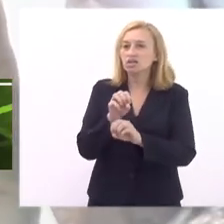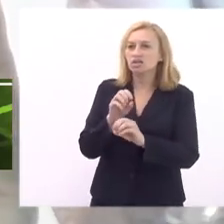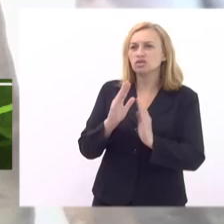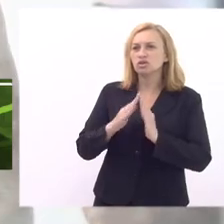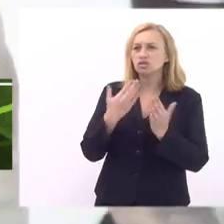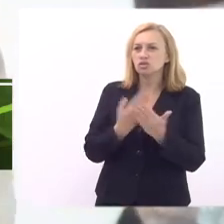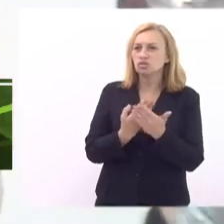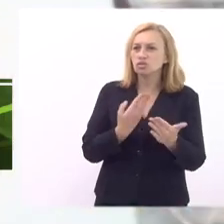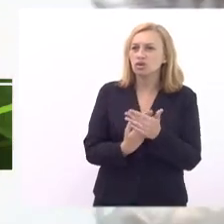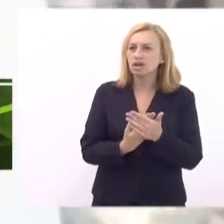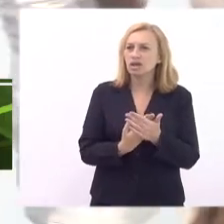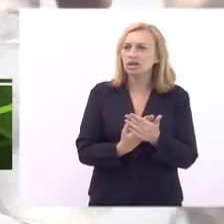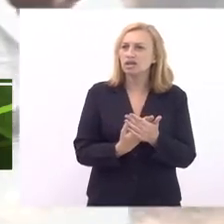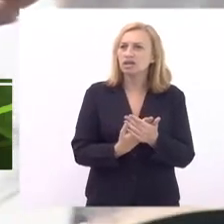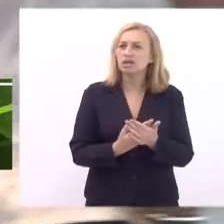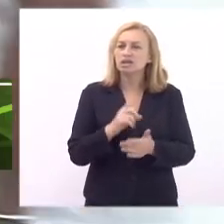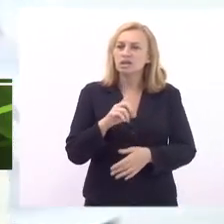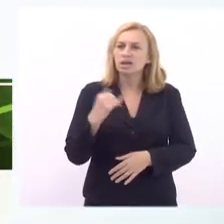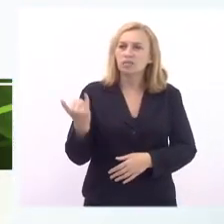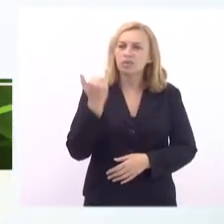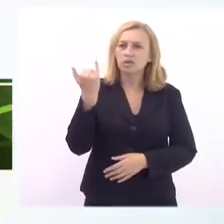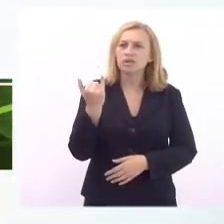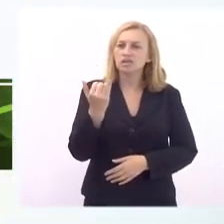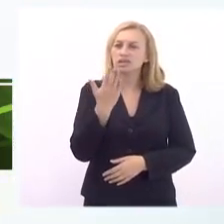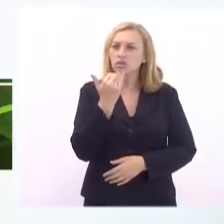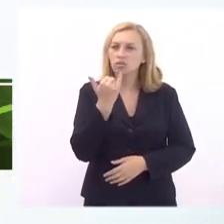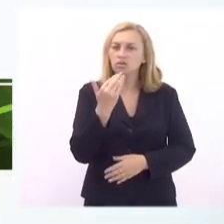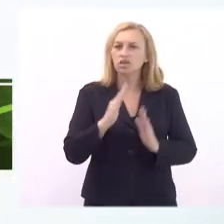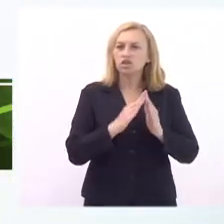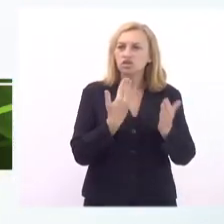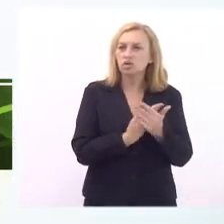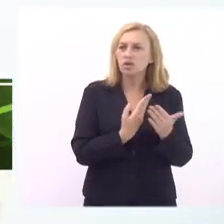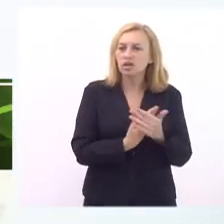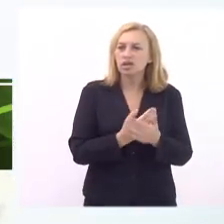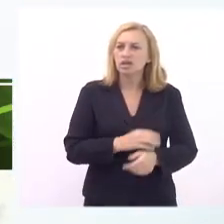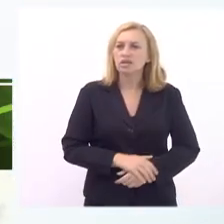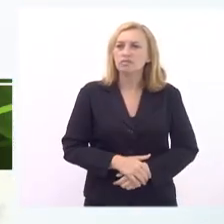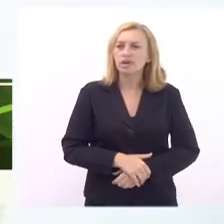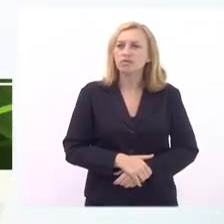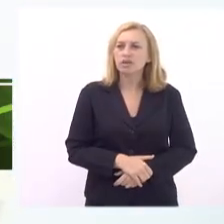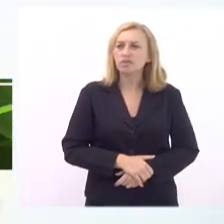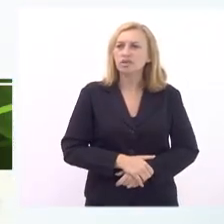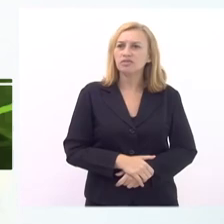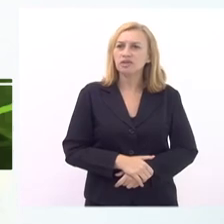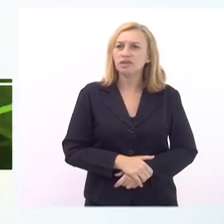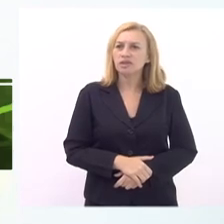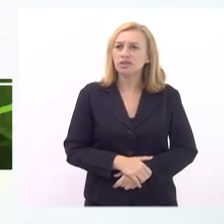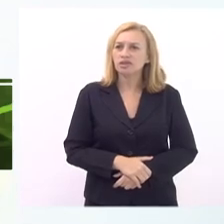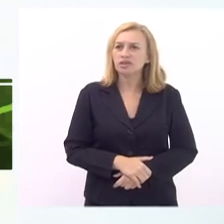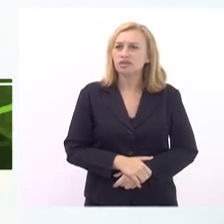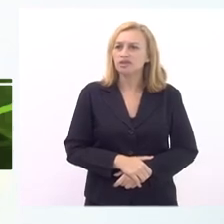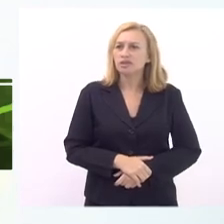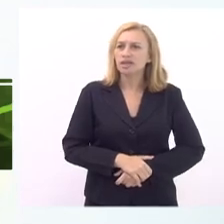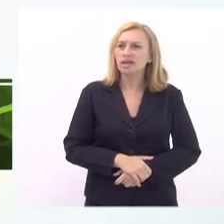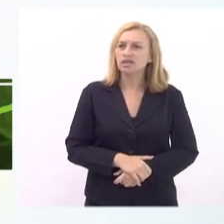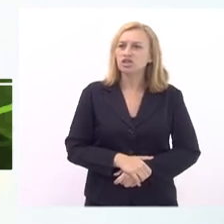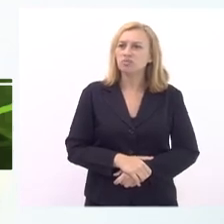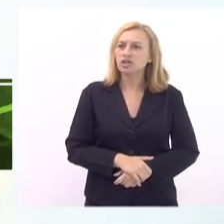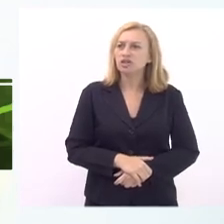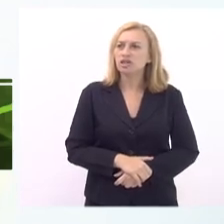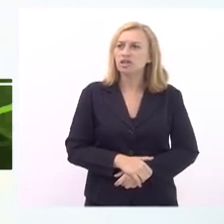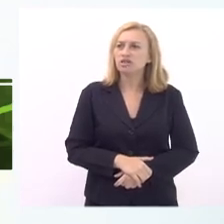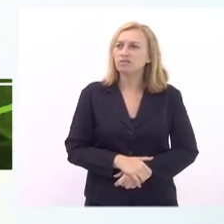nesse cotidiano como um todo a importância da alimentação escolar quero fazer uma pergunta para a TV Alerj aqui quando eu falo no